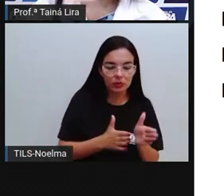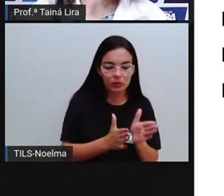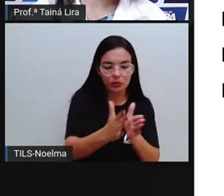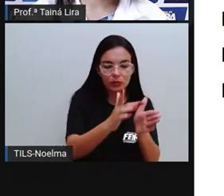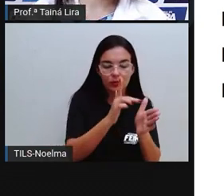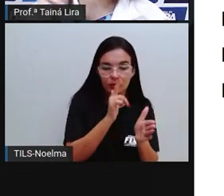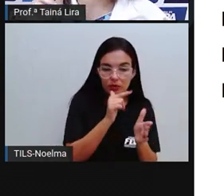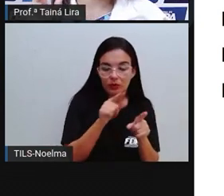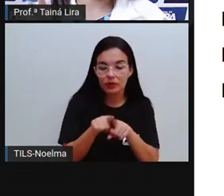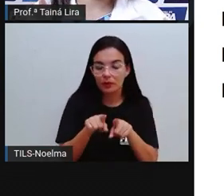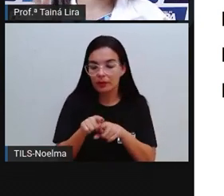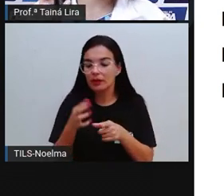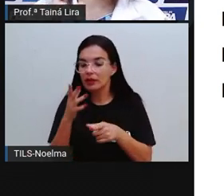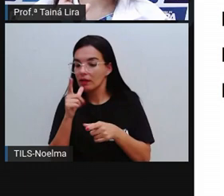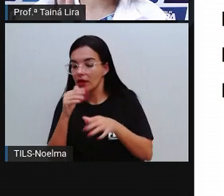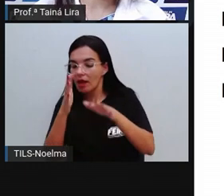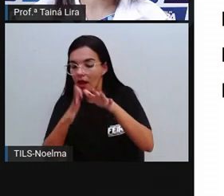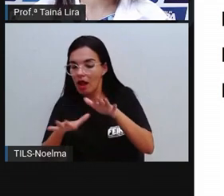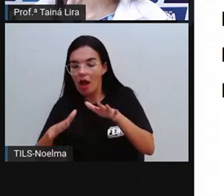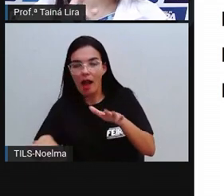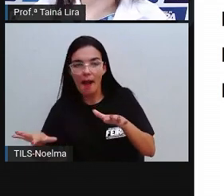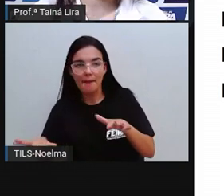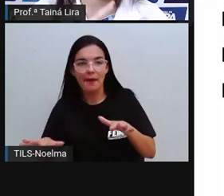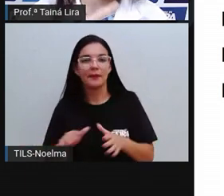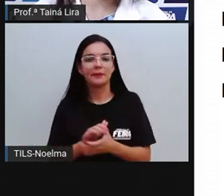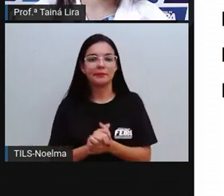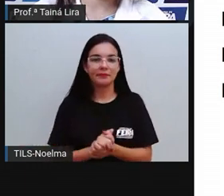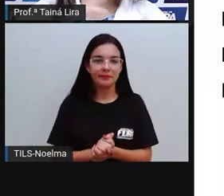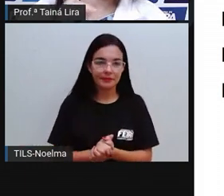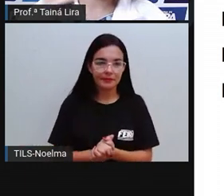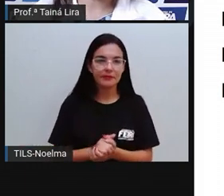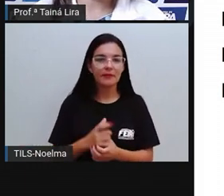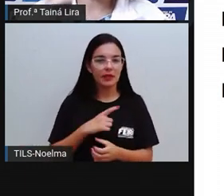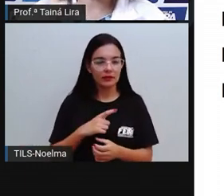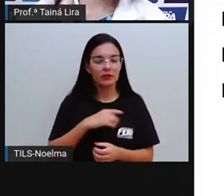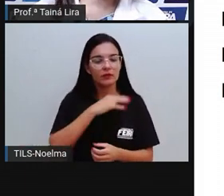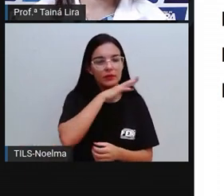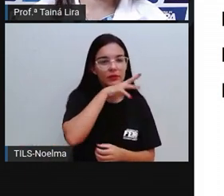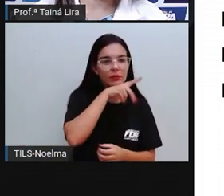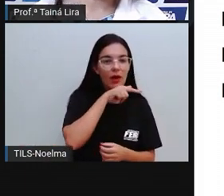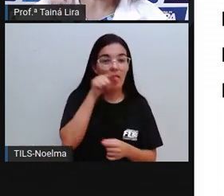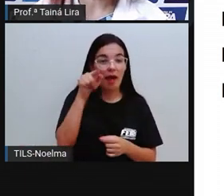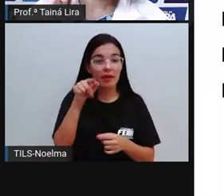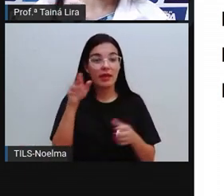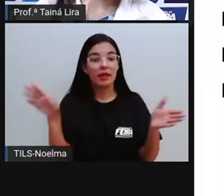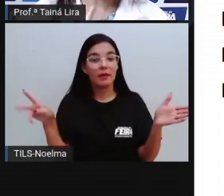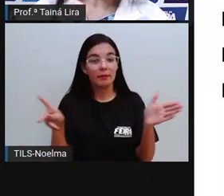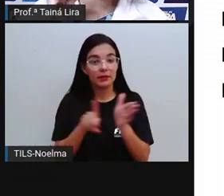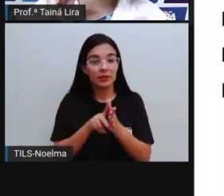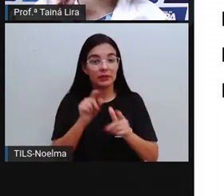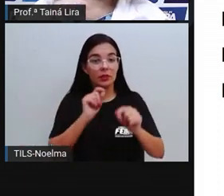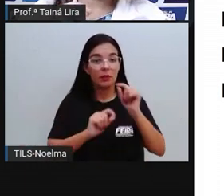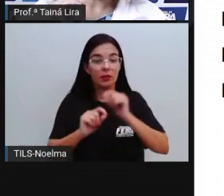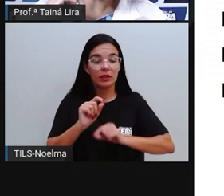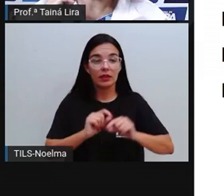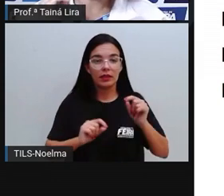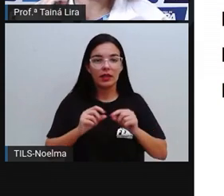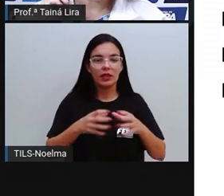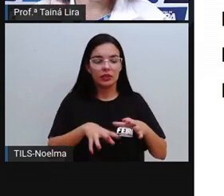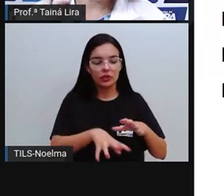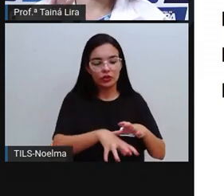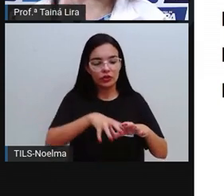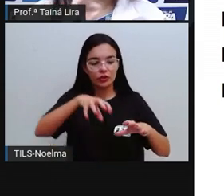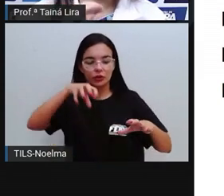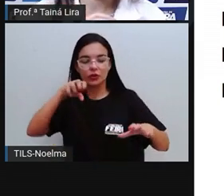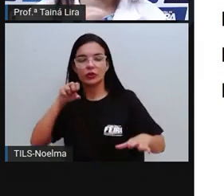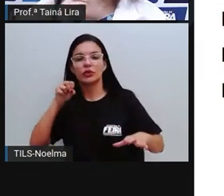nos rios e nos mares nós também temos o extrativismo animal, mas aqui, ó, quando a gente fala do extrativismo